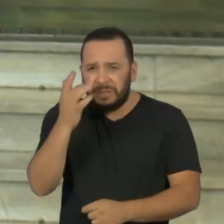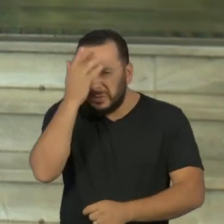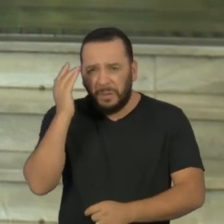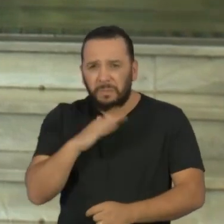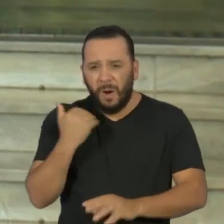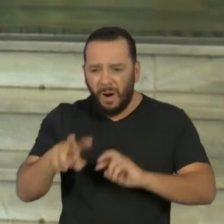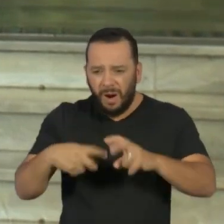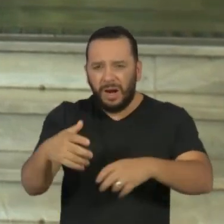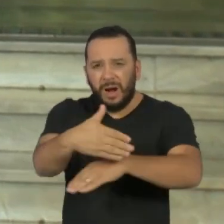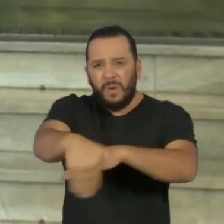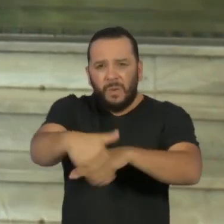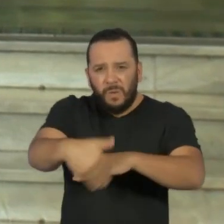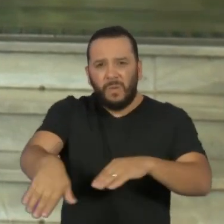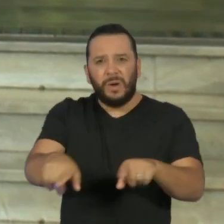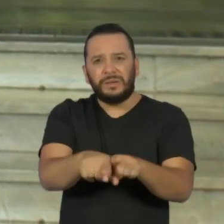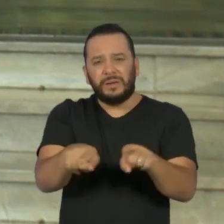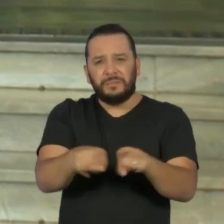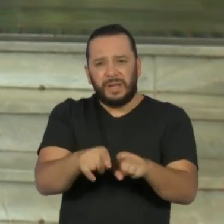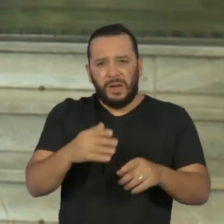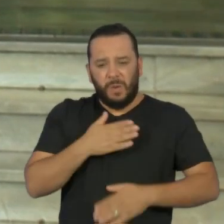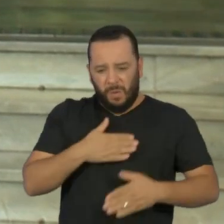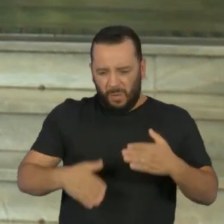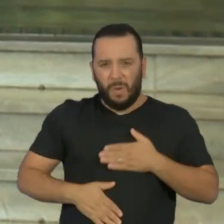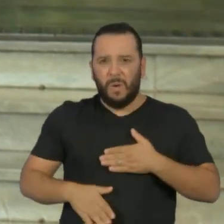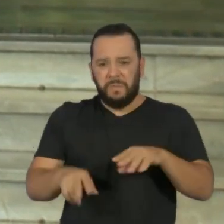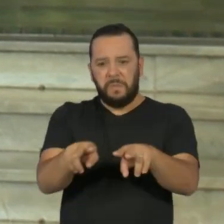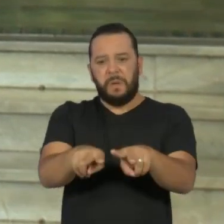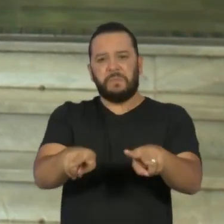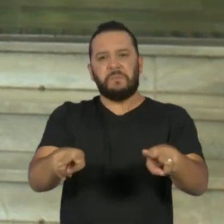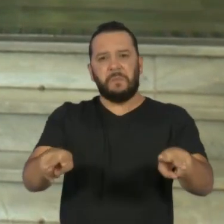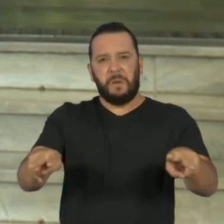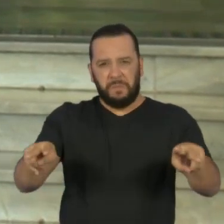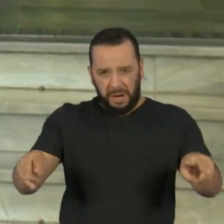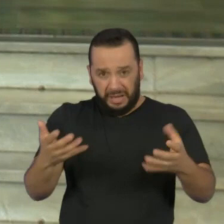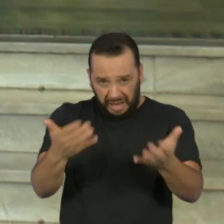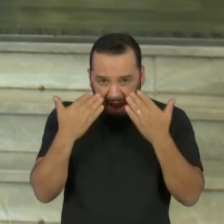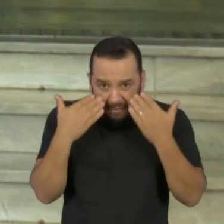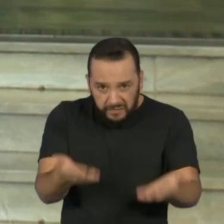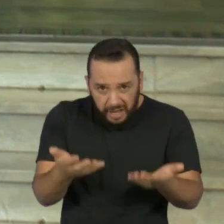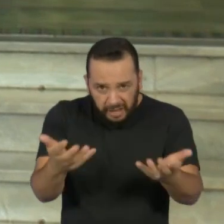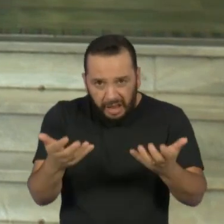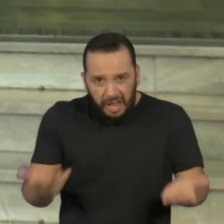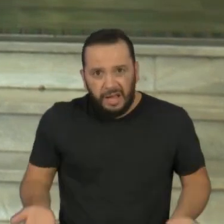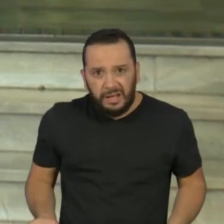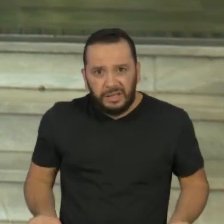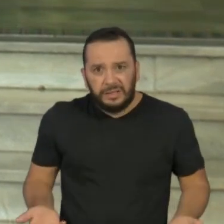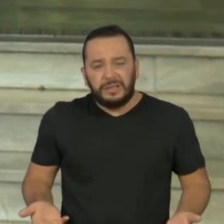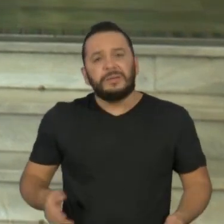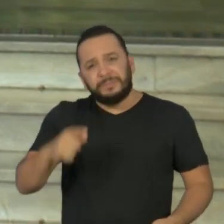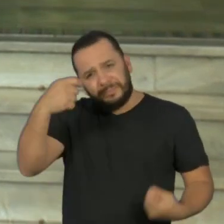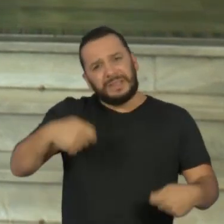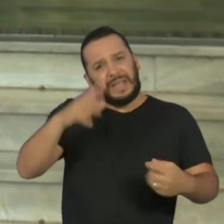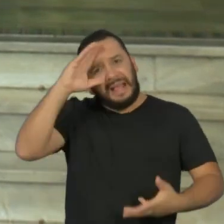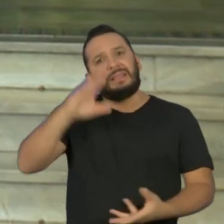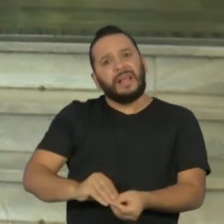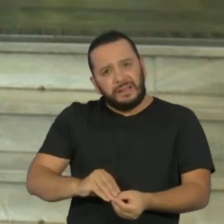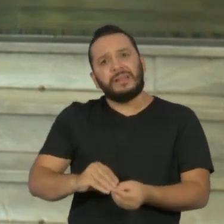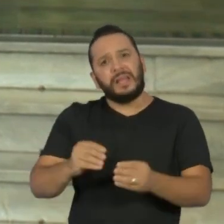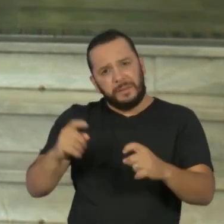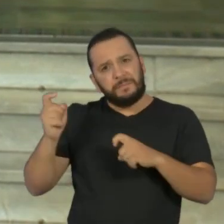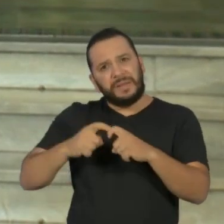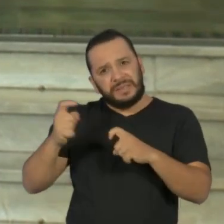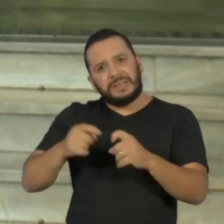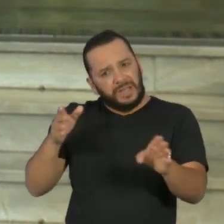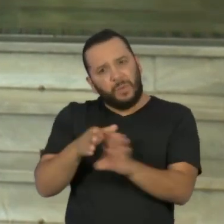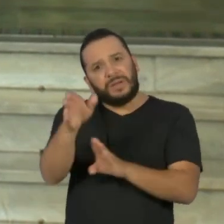mortas nas ruas e nas calçadas para entendermos que a orientação da medicina para o isolamento social é